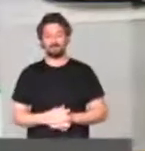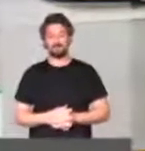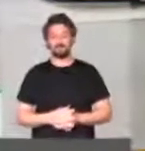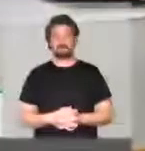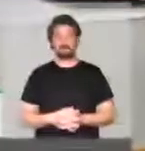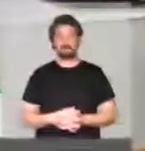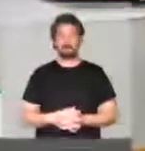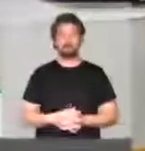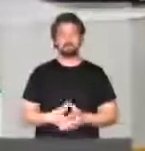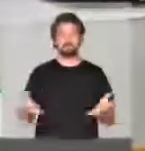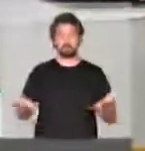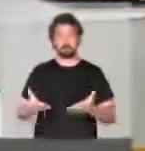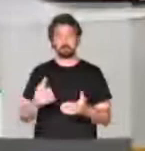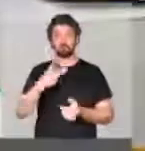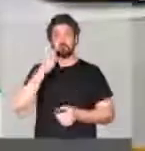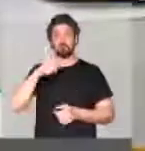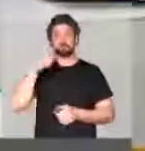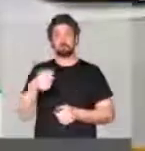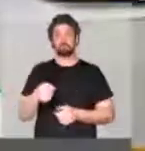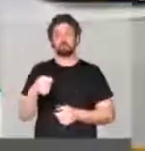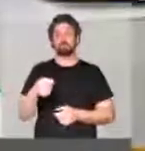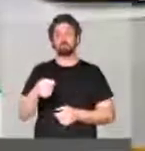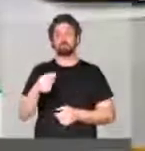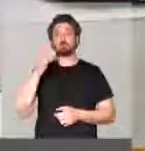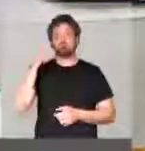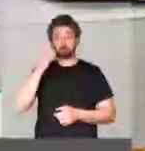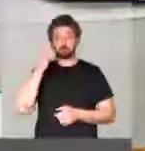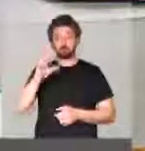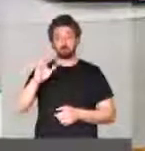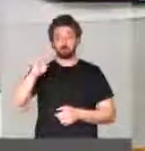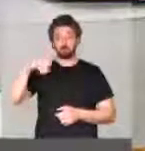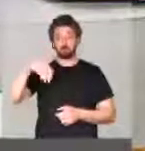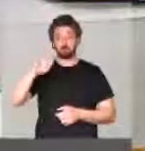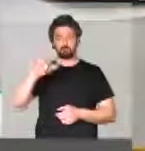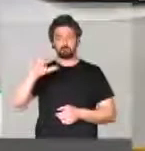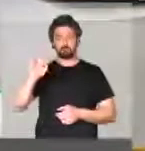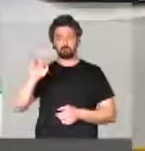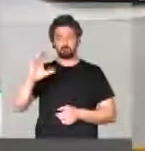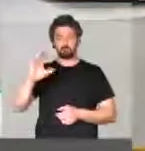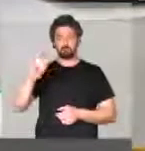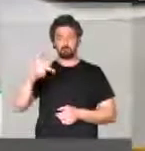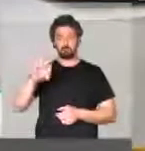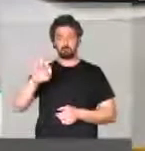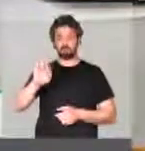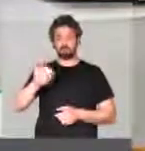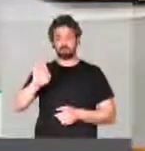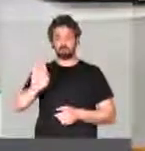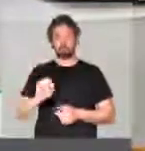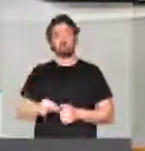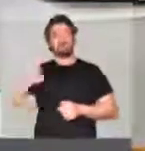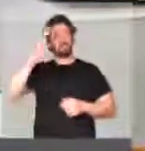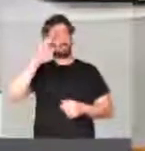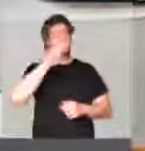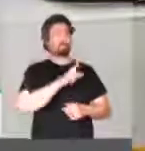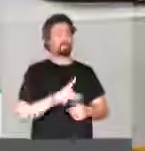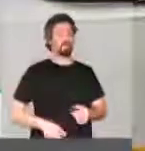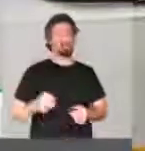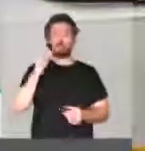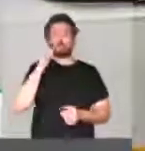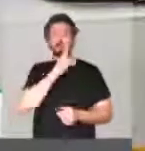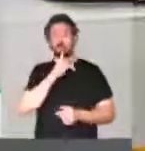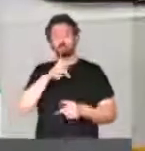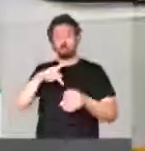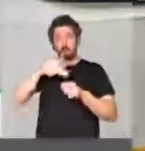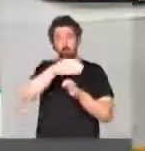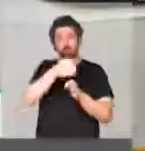Obrigada, deputada. E passo então a palavra para o deputado Camilo Capiberi. Senhora Presidente, o Estado Amapá